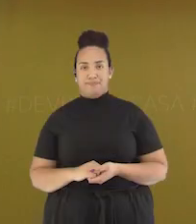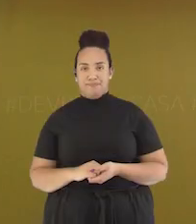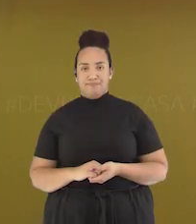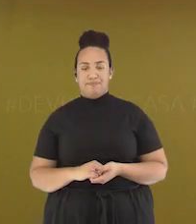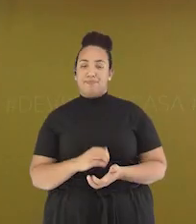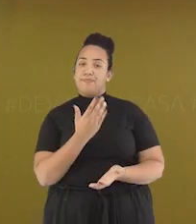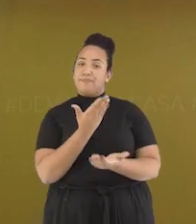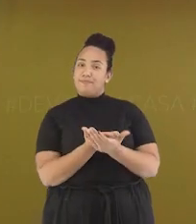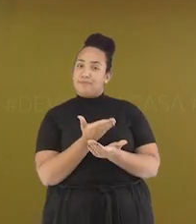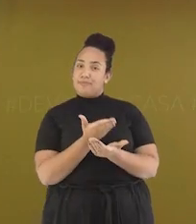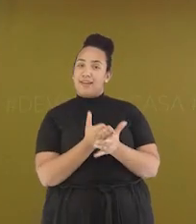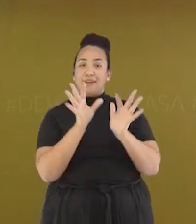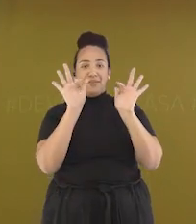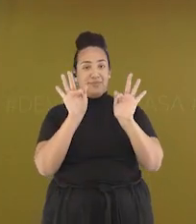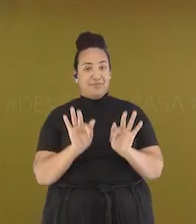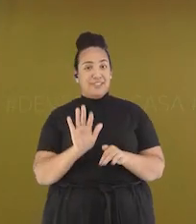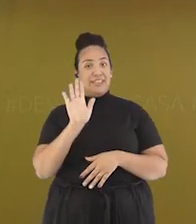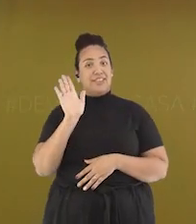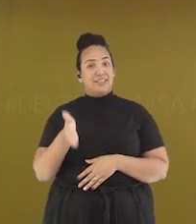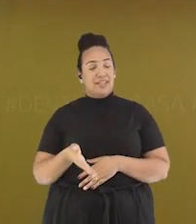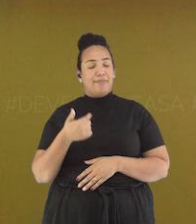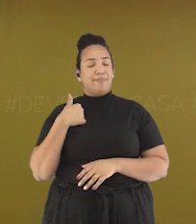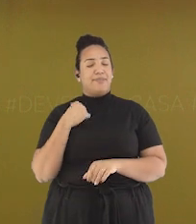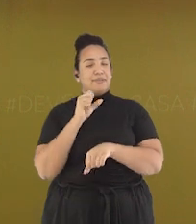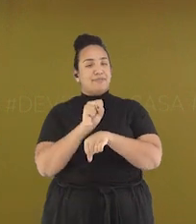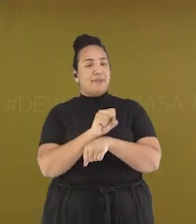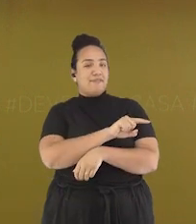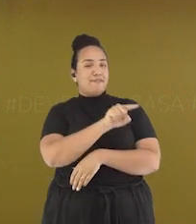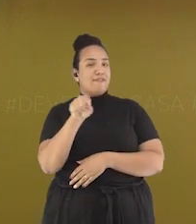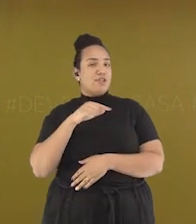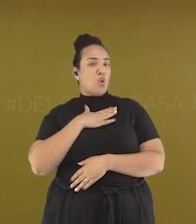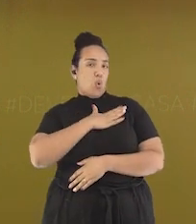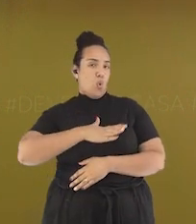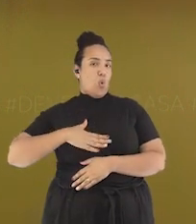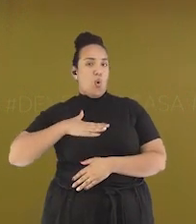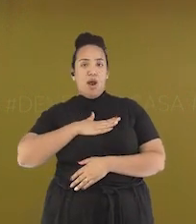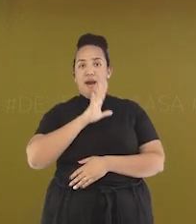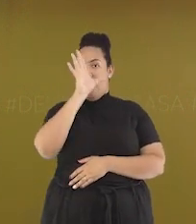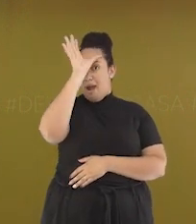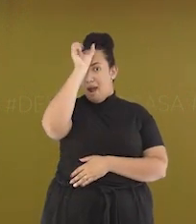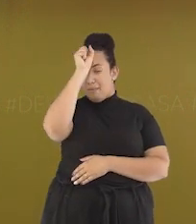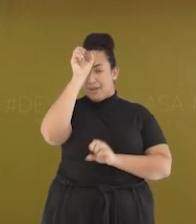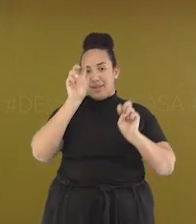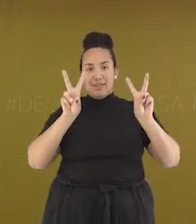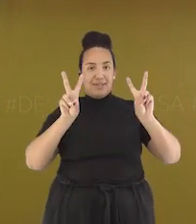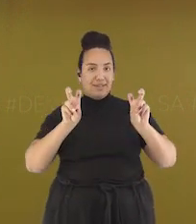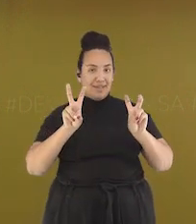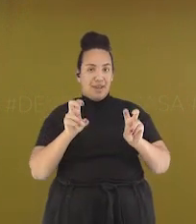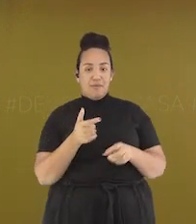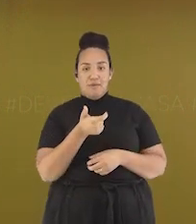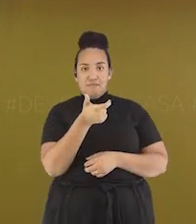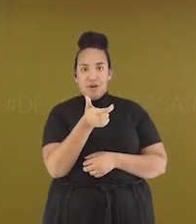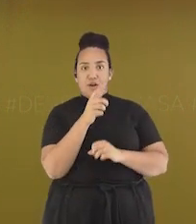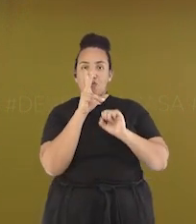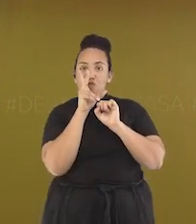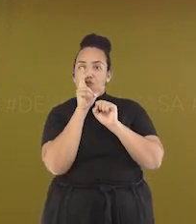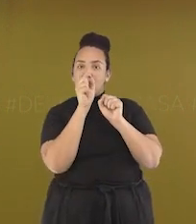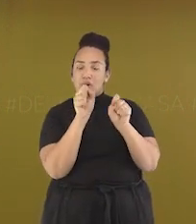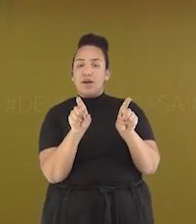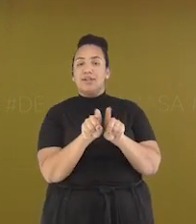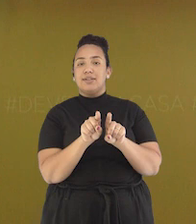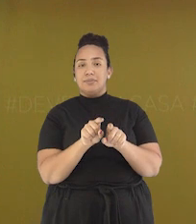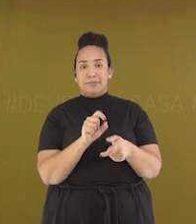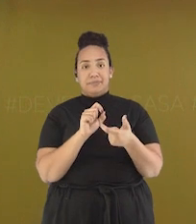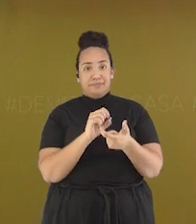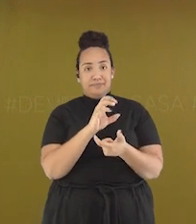A nossa aula chegou ao fim Espero que vocês tenham gostado de aprender sobre as sílabas tônicas E de ter aprendido sobre as